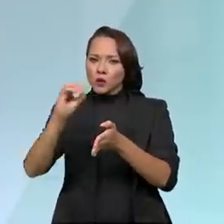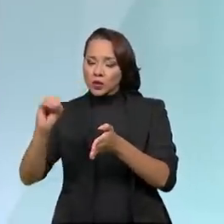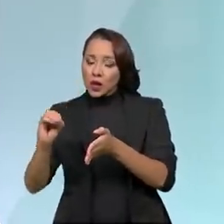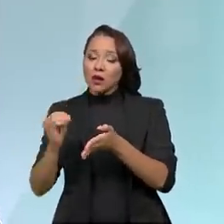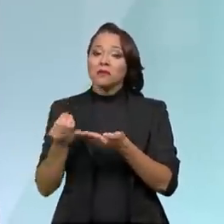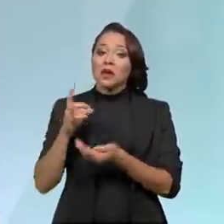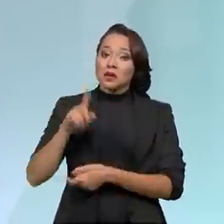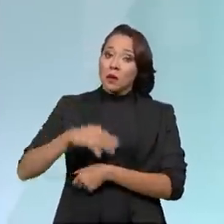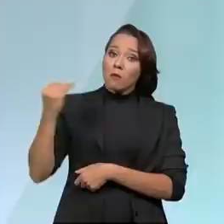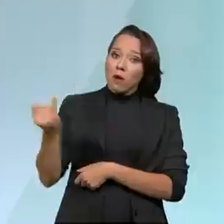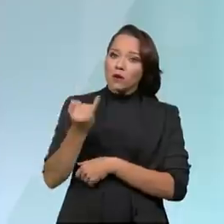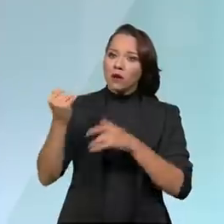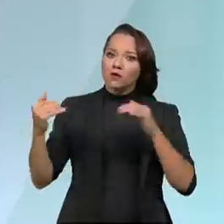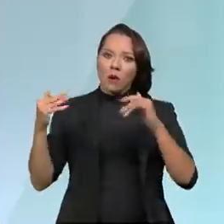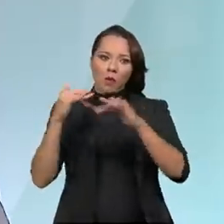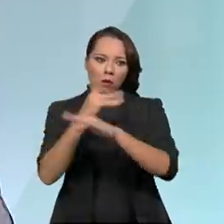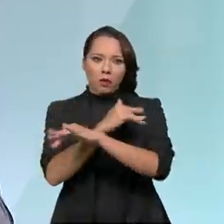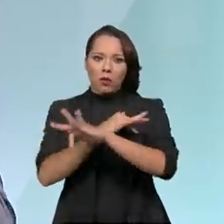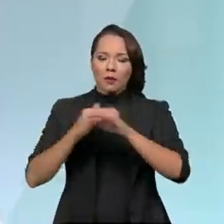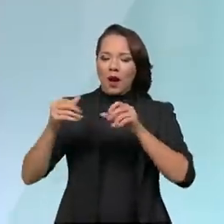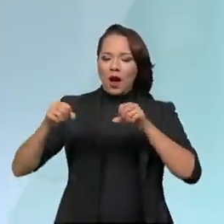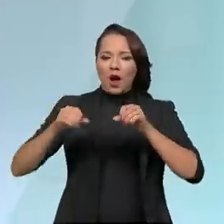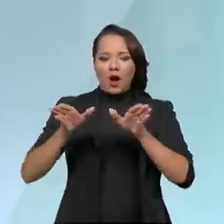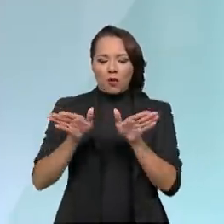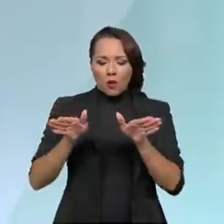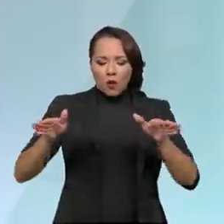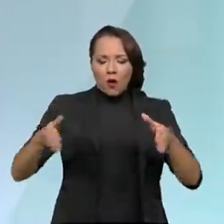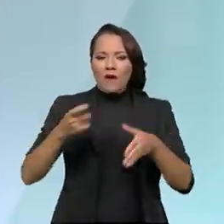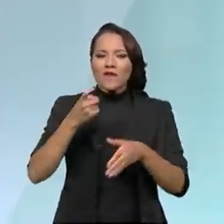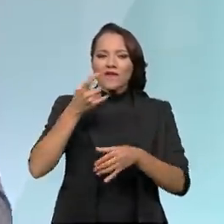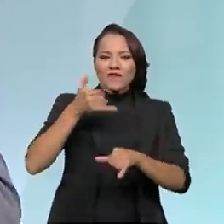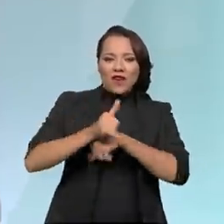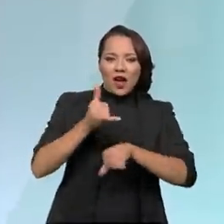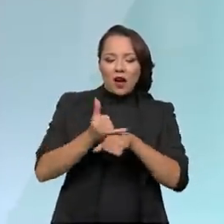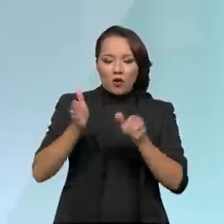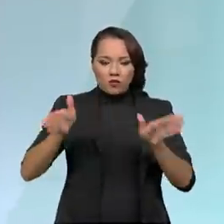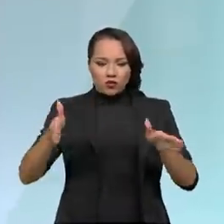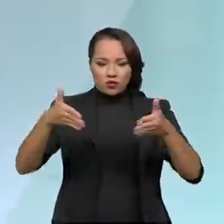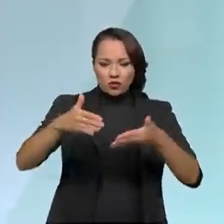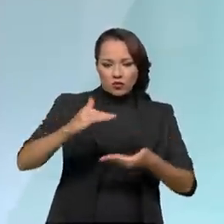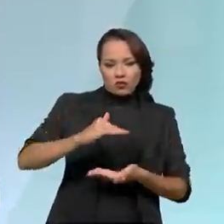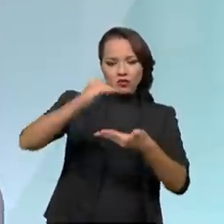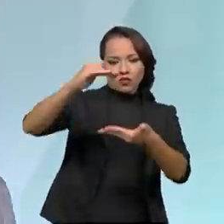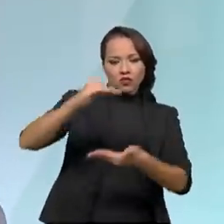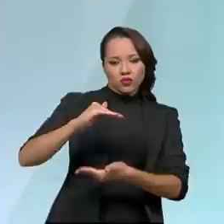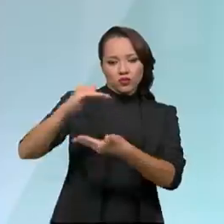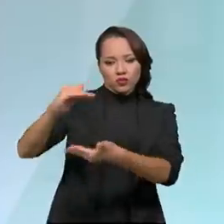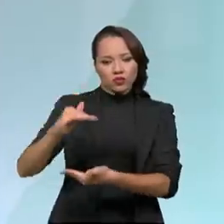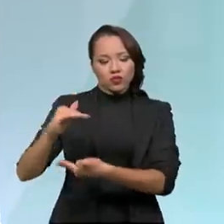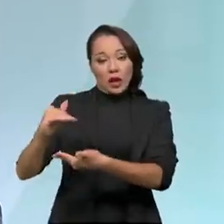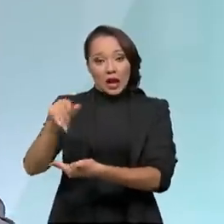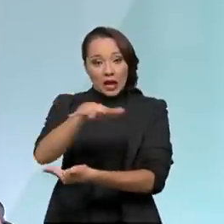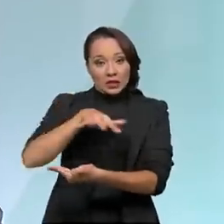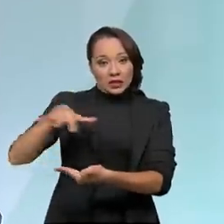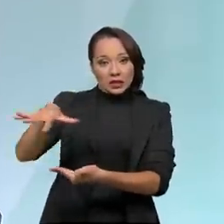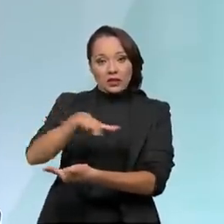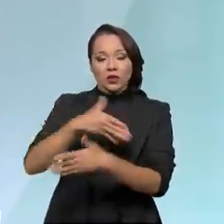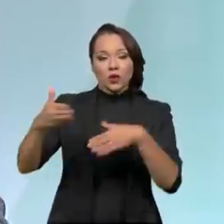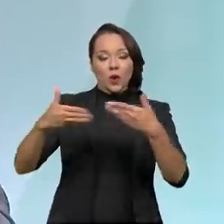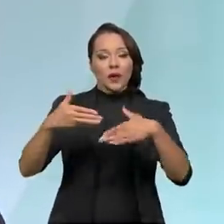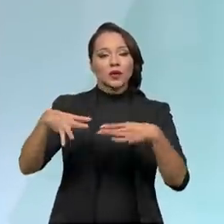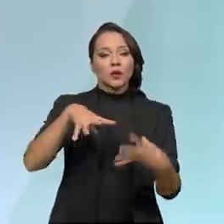fundamental para a movimentação de containers, para aumentar a quantidade de escalas, para inserir mais Santos no cenário do comércio